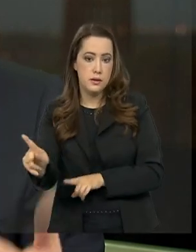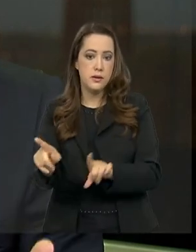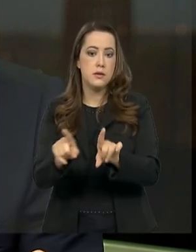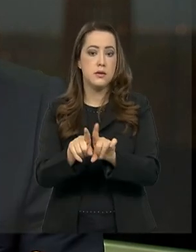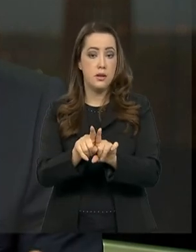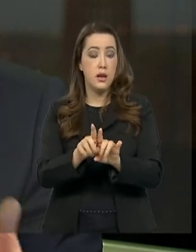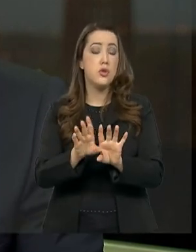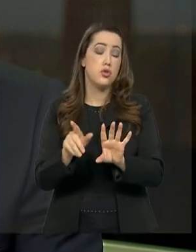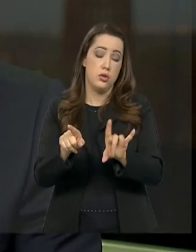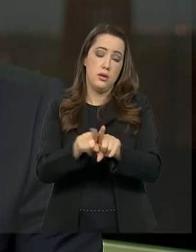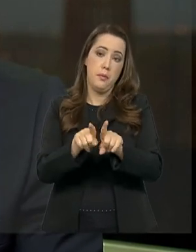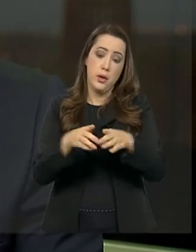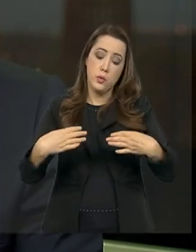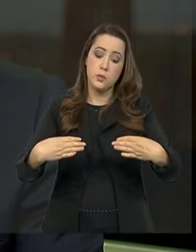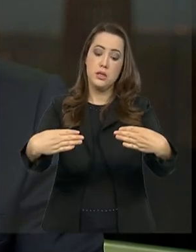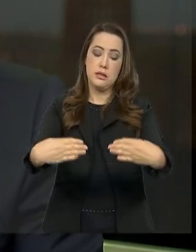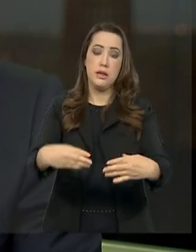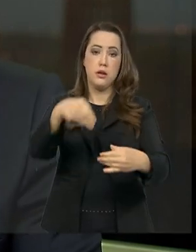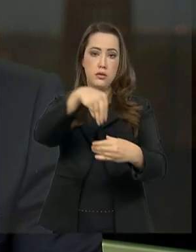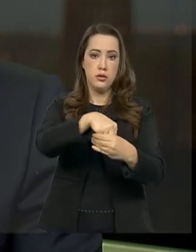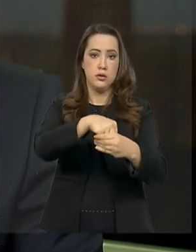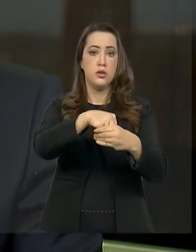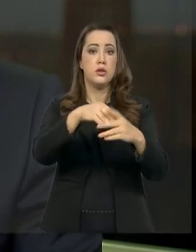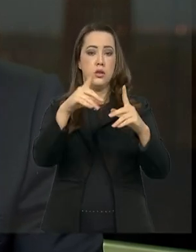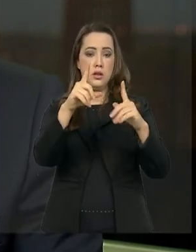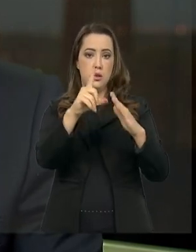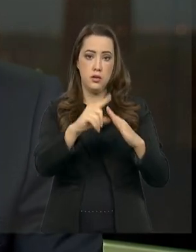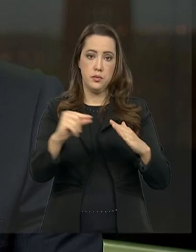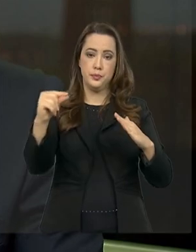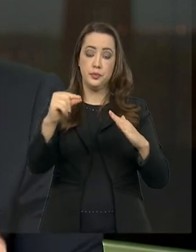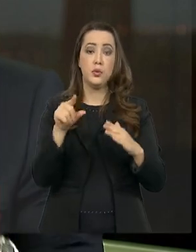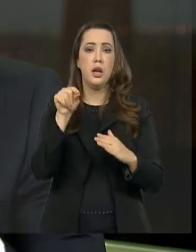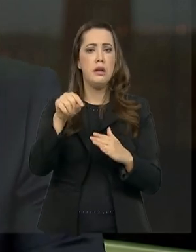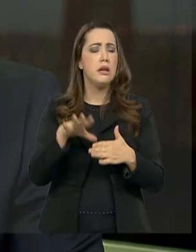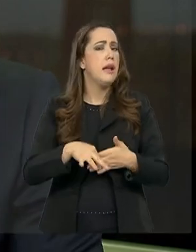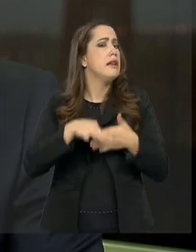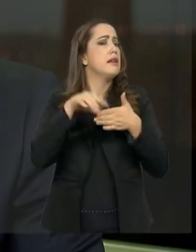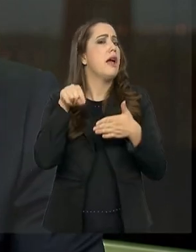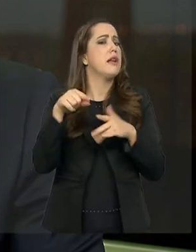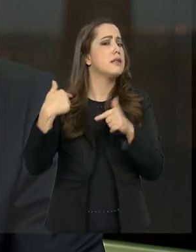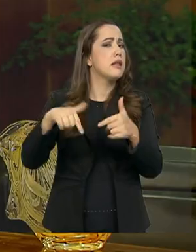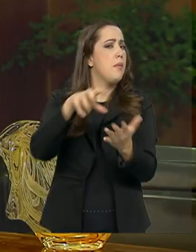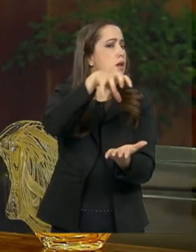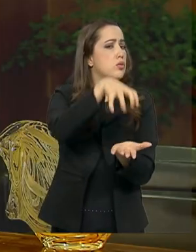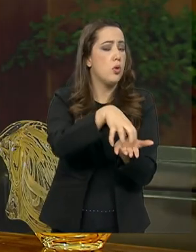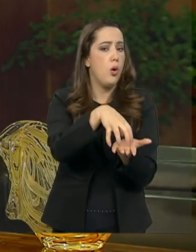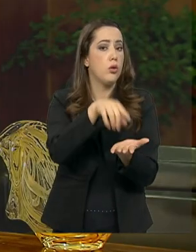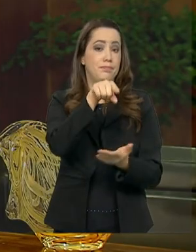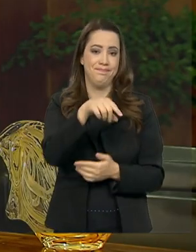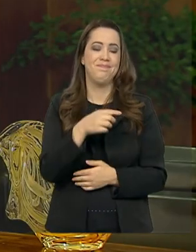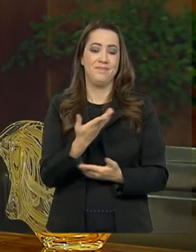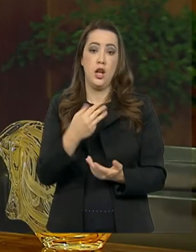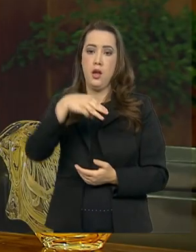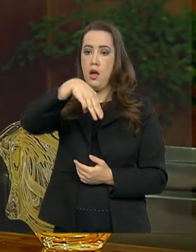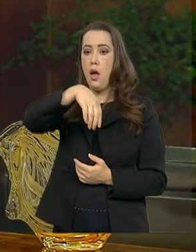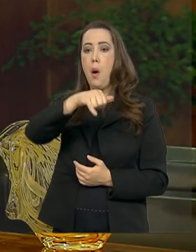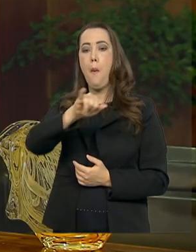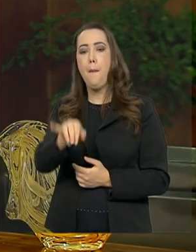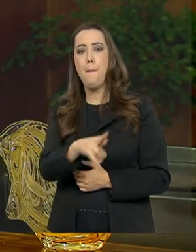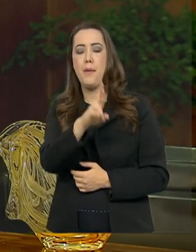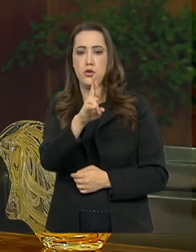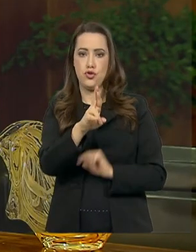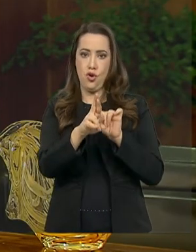à frente deste trabalho é o Major da Reserva da Polícia Militar aqui do Distrito Federal e também advogado,